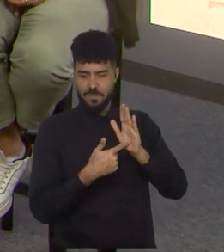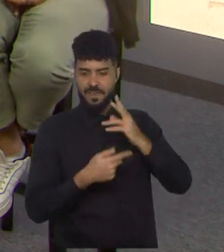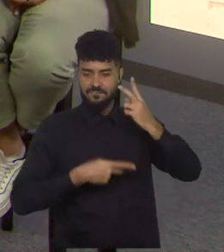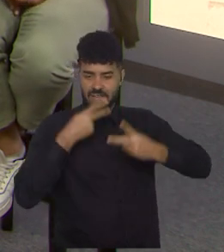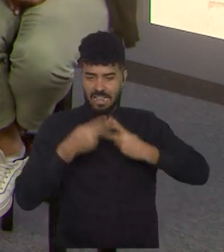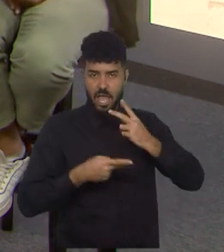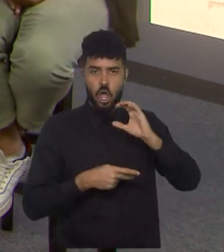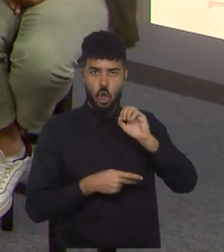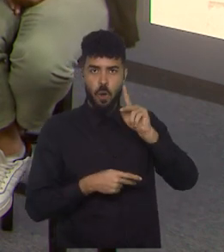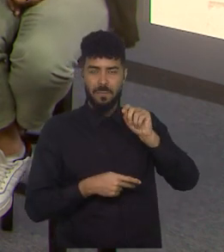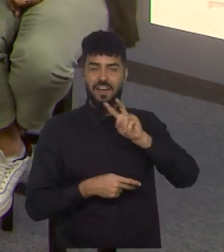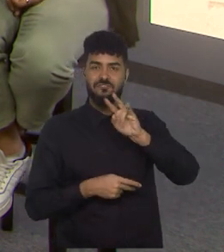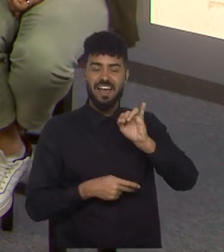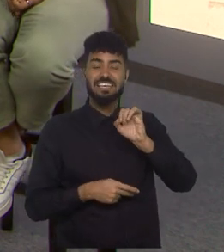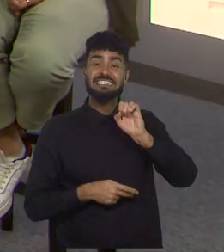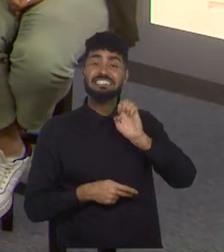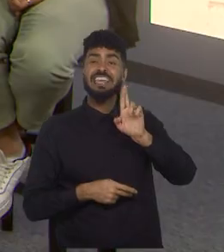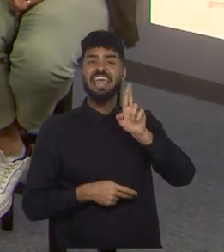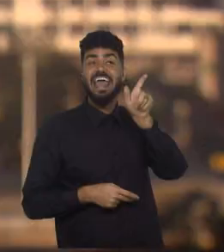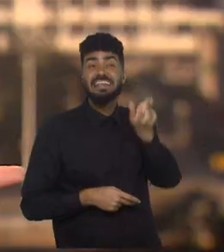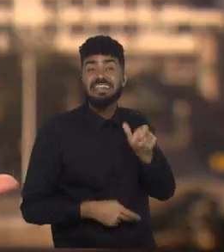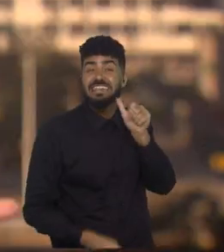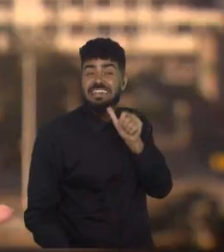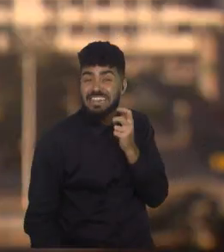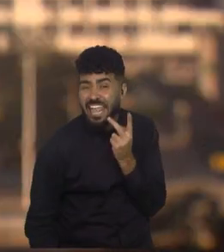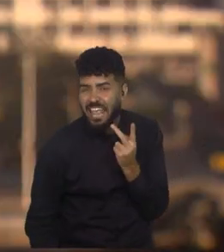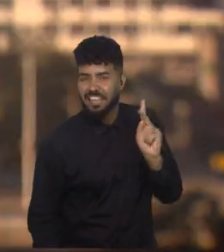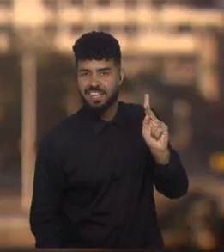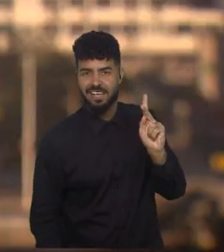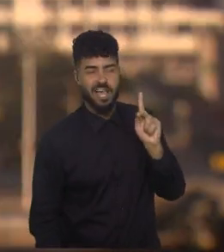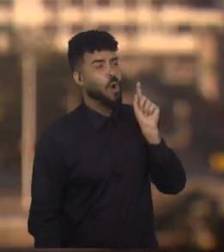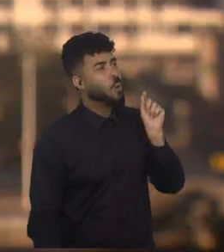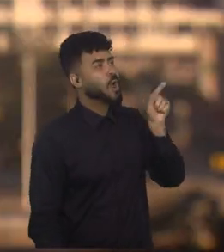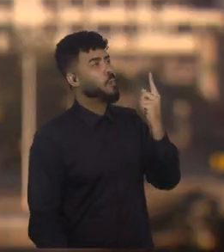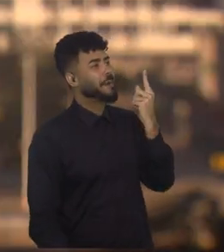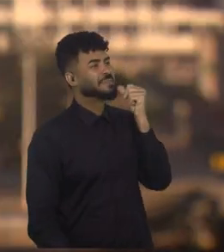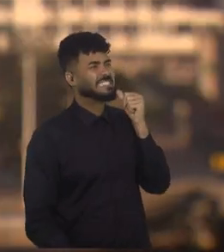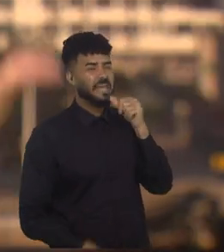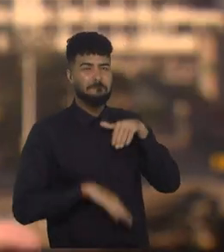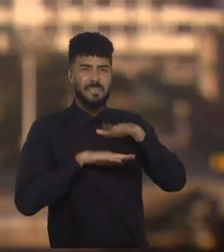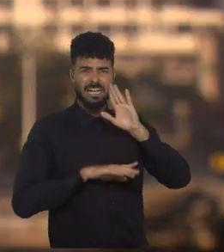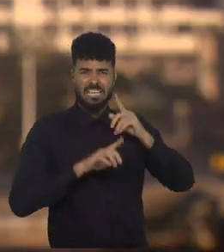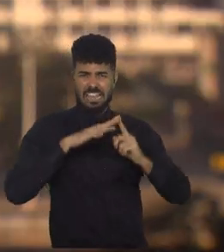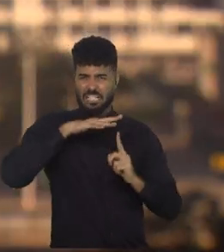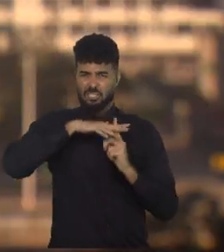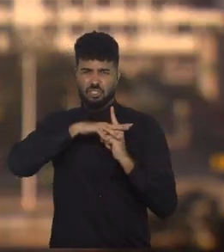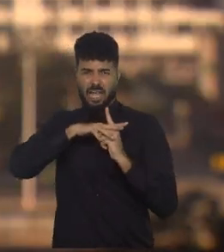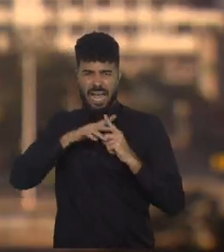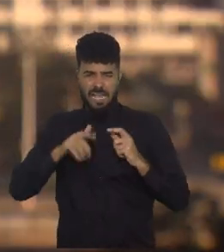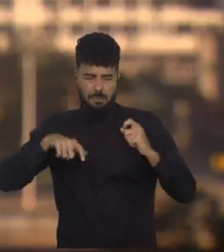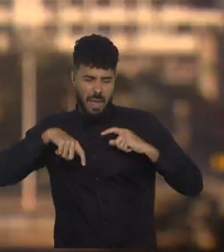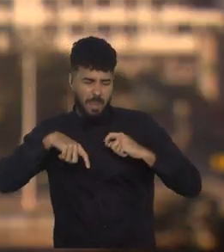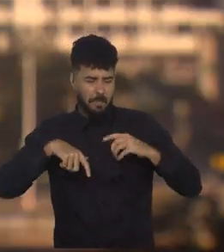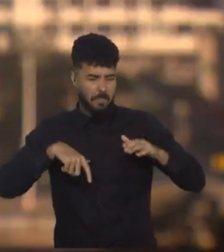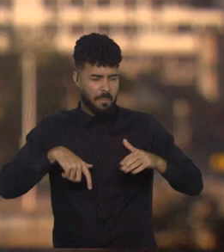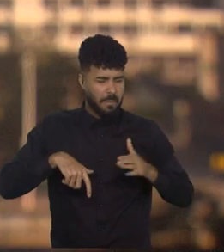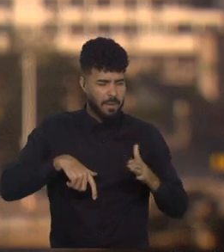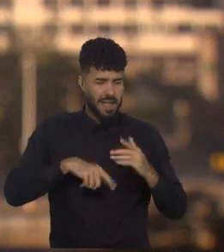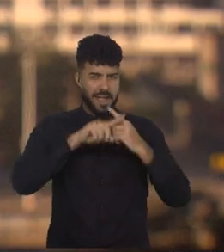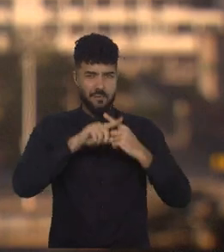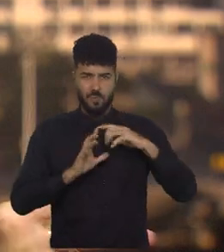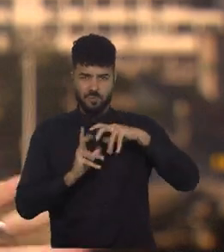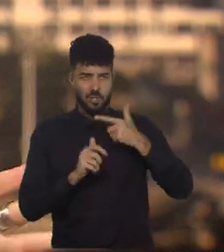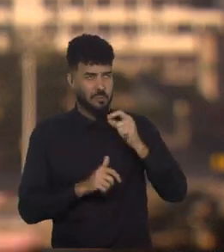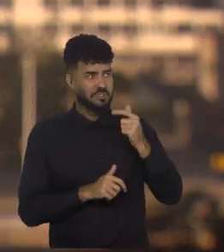Copa vai ser dela. Que é, na opinião de vocês, quem é a jogadora que vai ser o destaque desse Mundial de 2023?